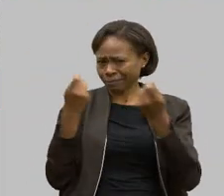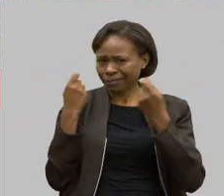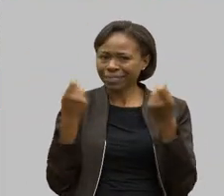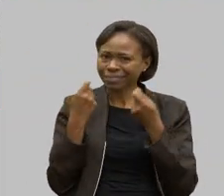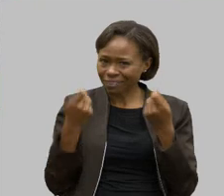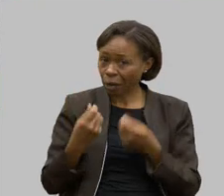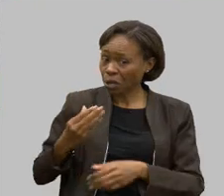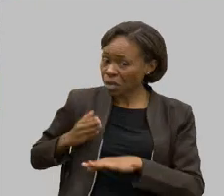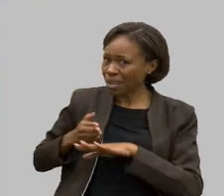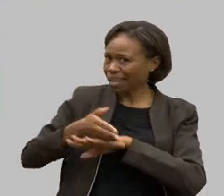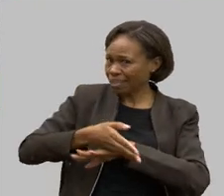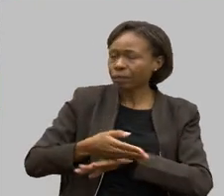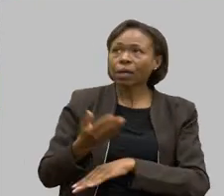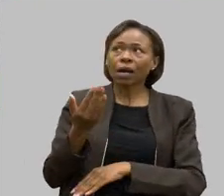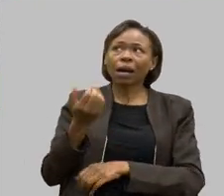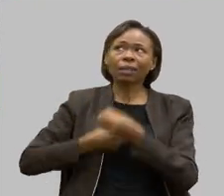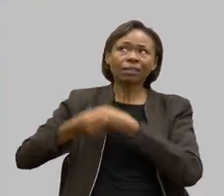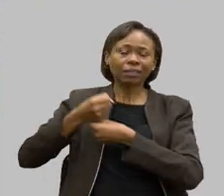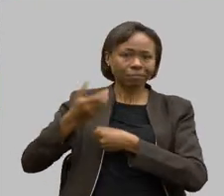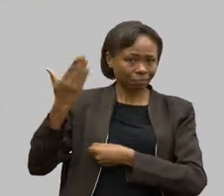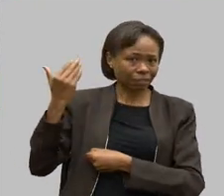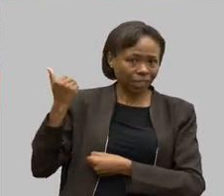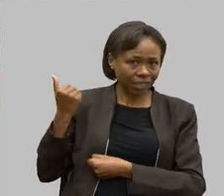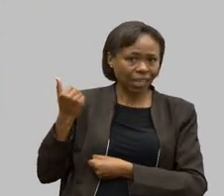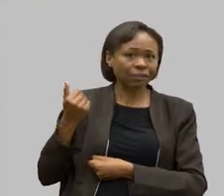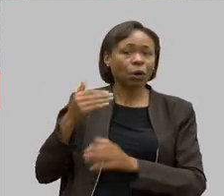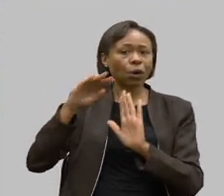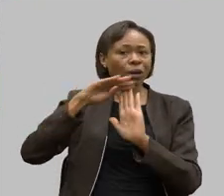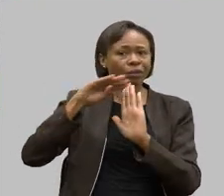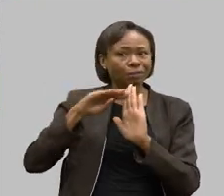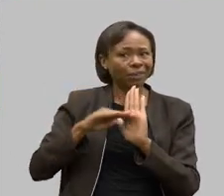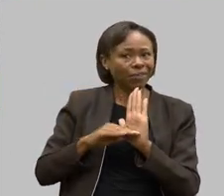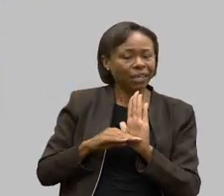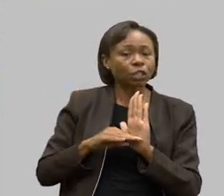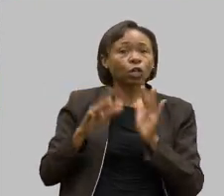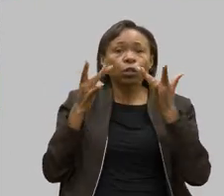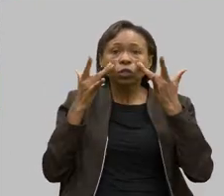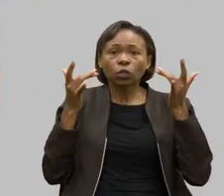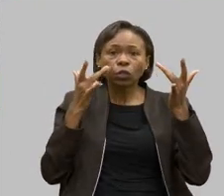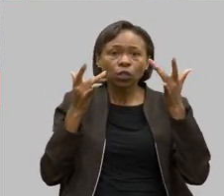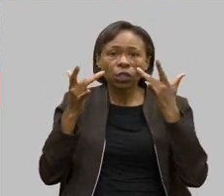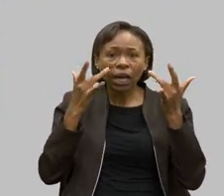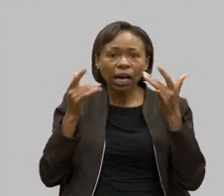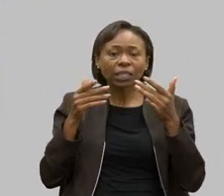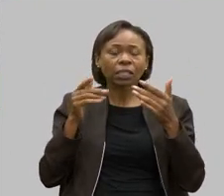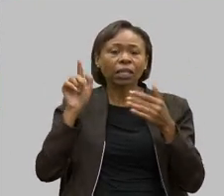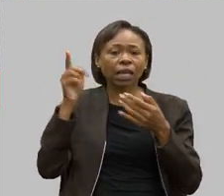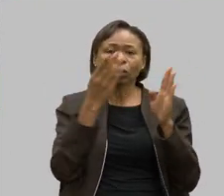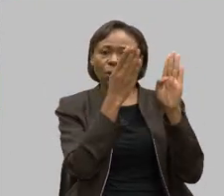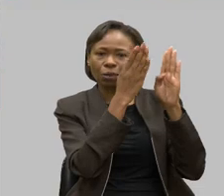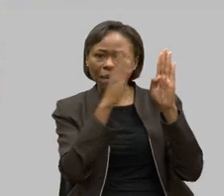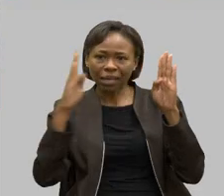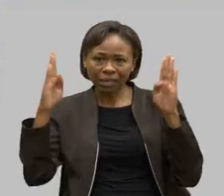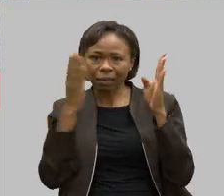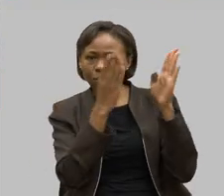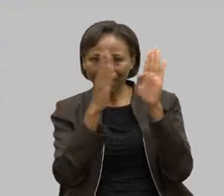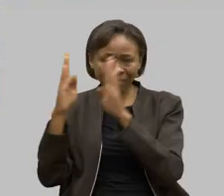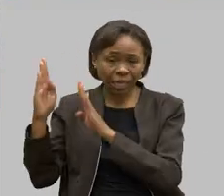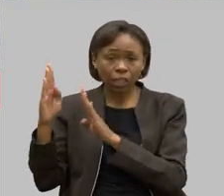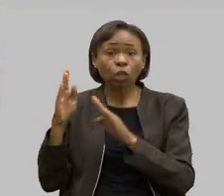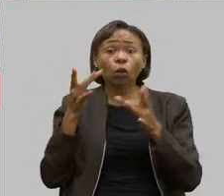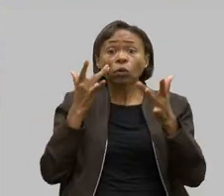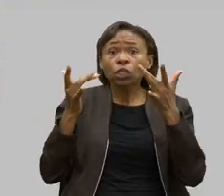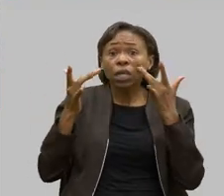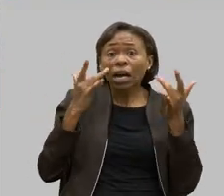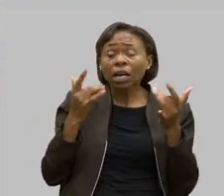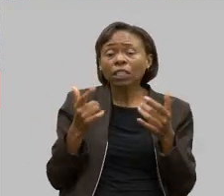dado muito relevante, no ano passado, nós tivemos uma programação no Teatro de João Seschiati, no Palácio das Artes, e o teatro contava com apenas dois